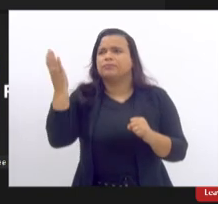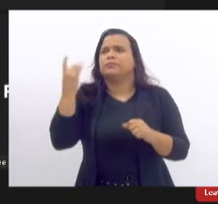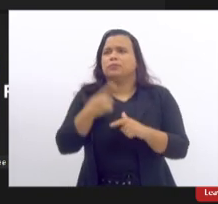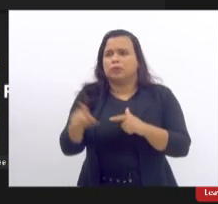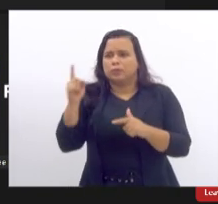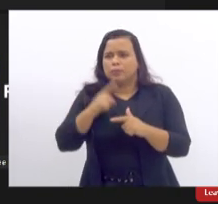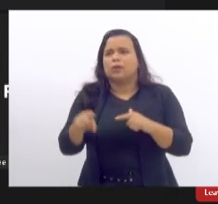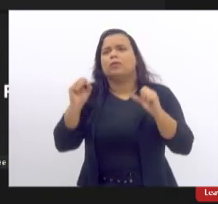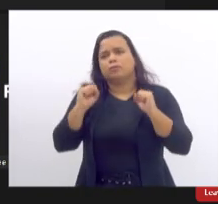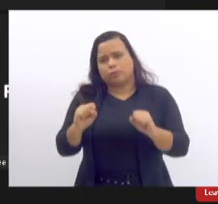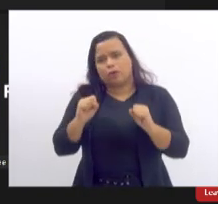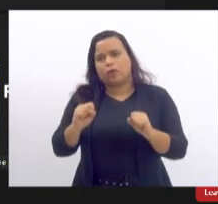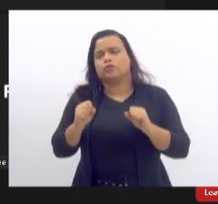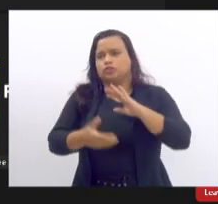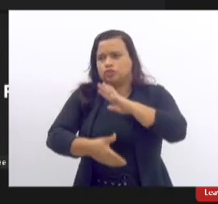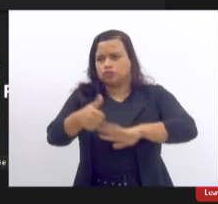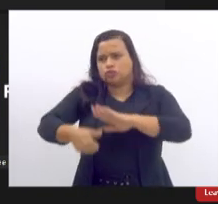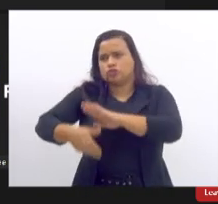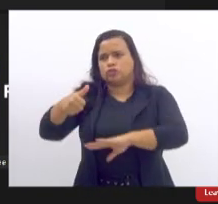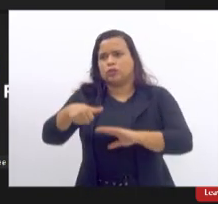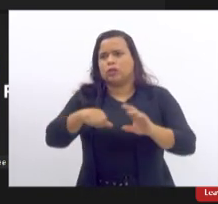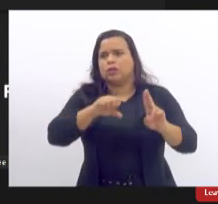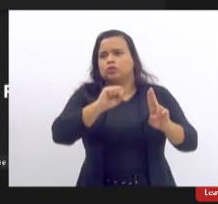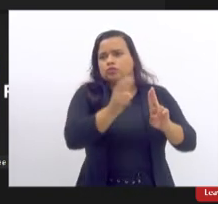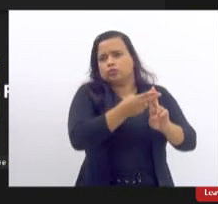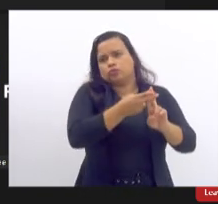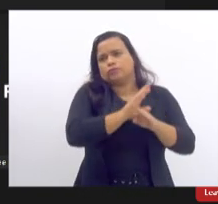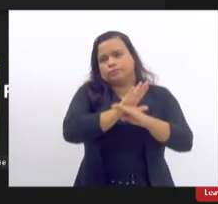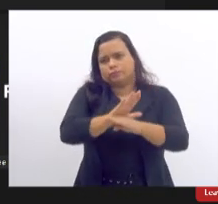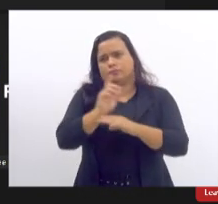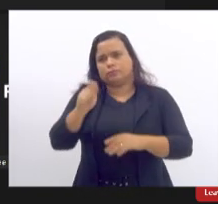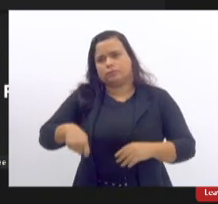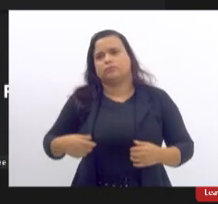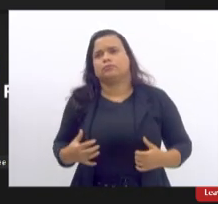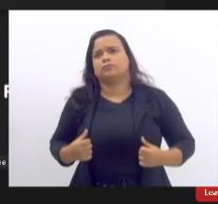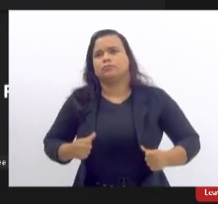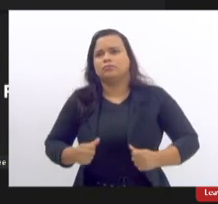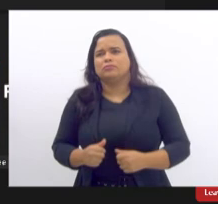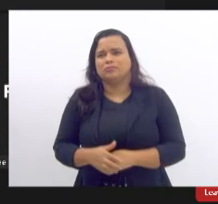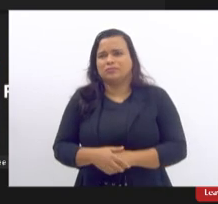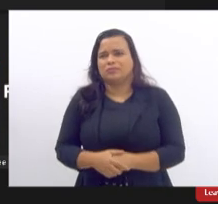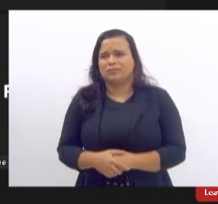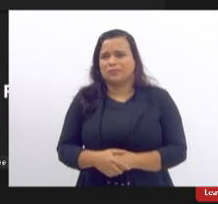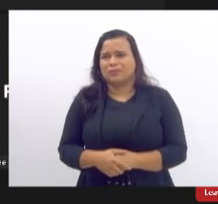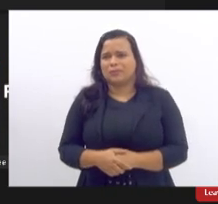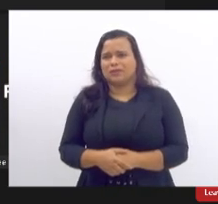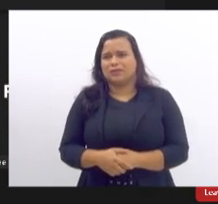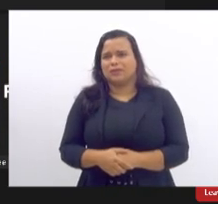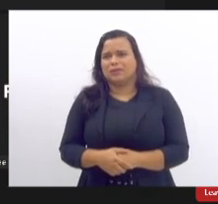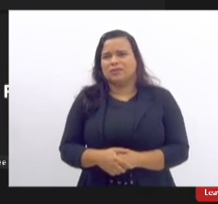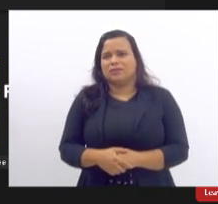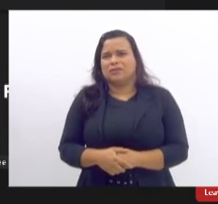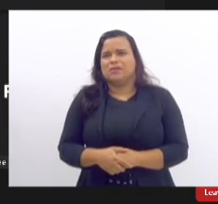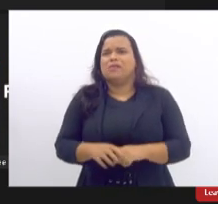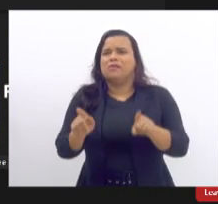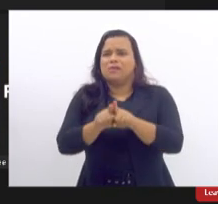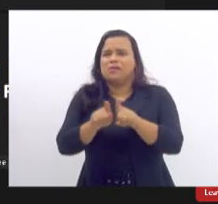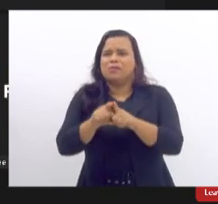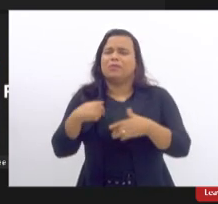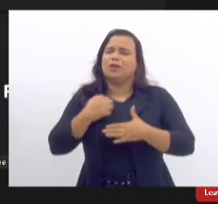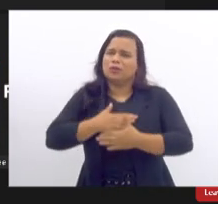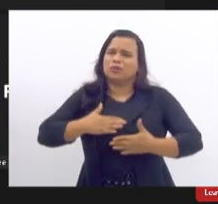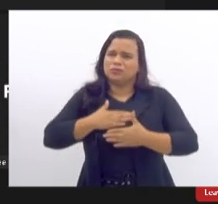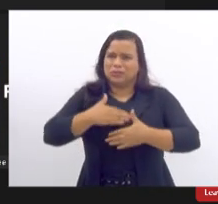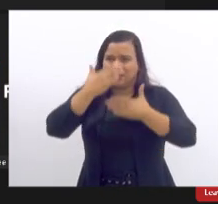mais fazer a retirada da P&SUS Olha eu gostaria de agradecer a todas